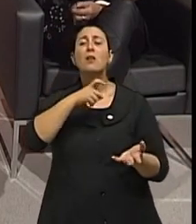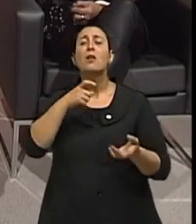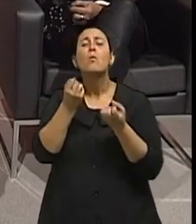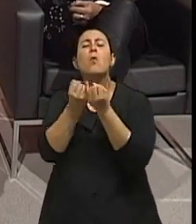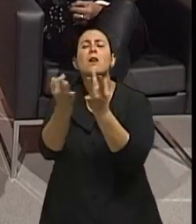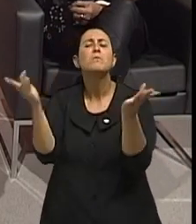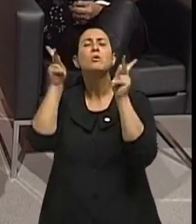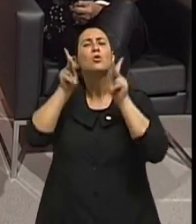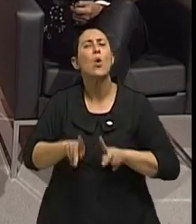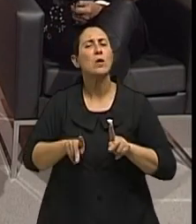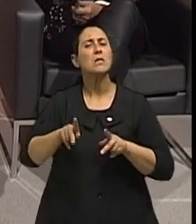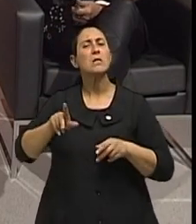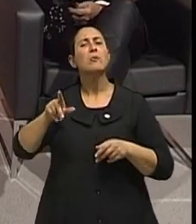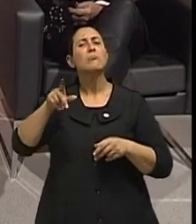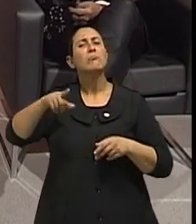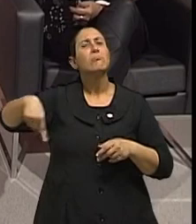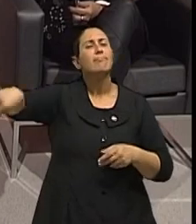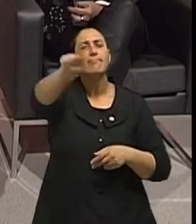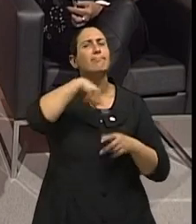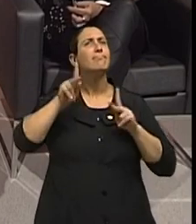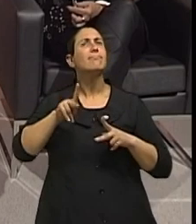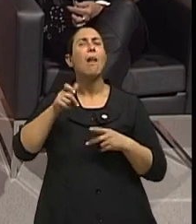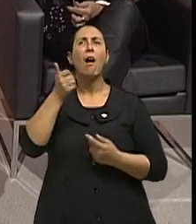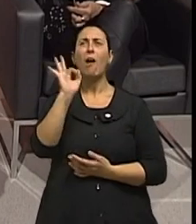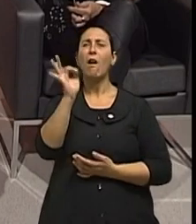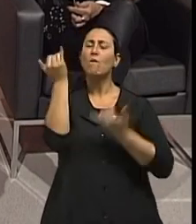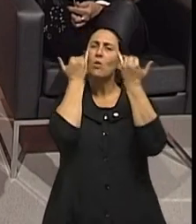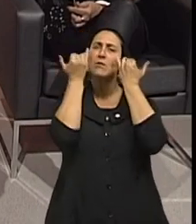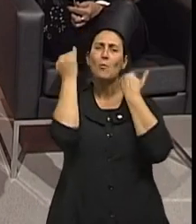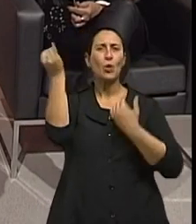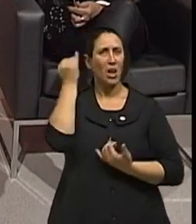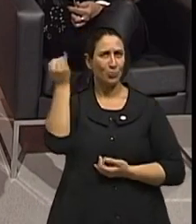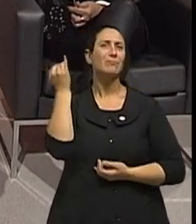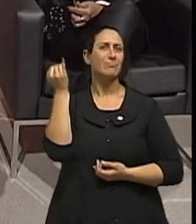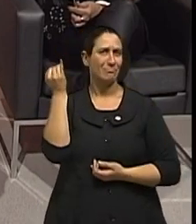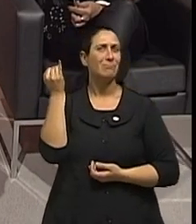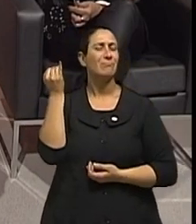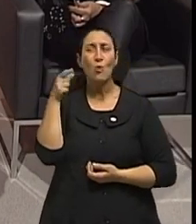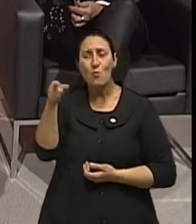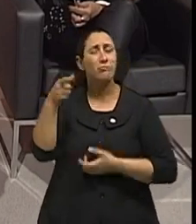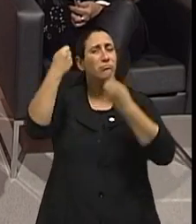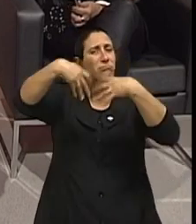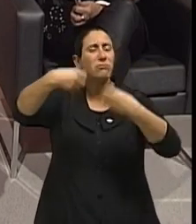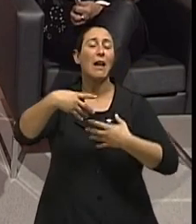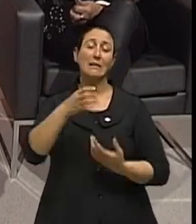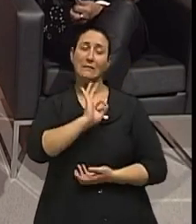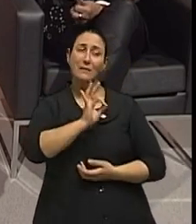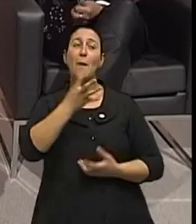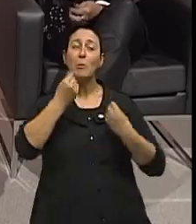e em que nível elas foram ajudadas e elas se ajudaram. É, o mais importante é a pessoa querer